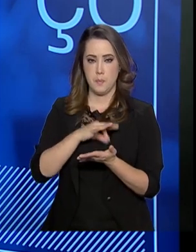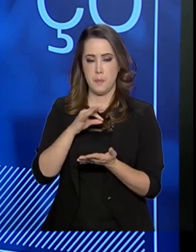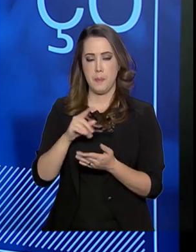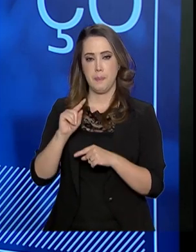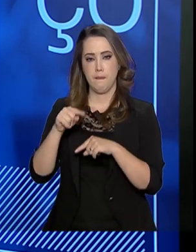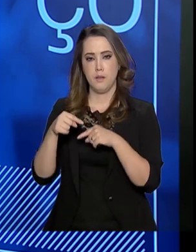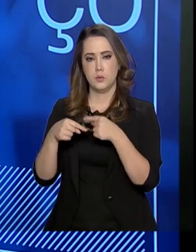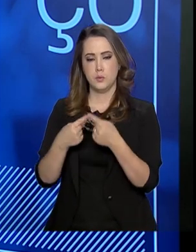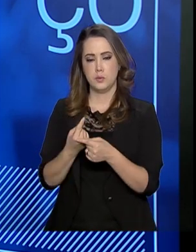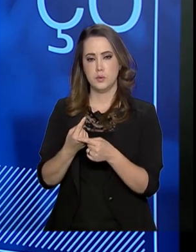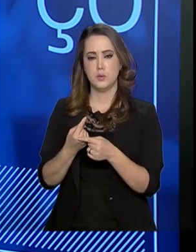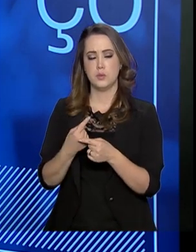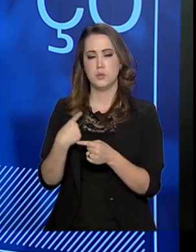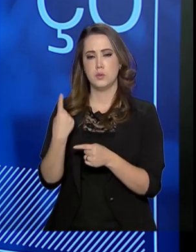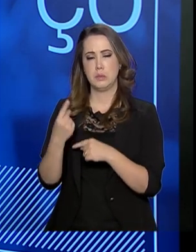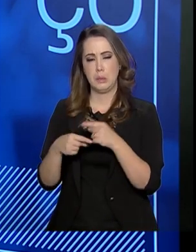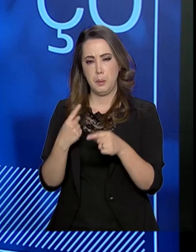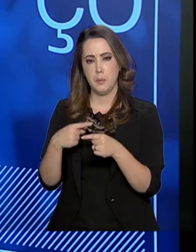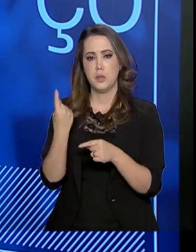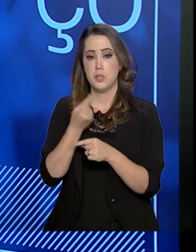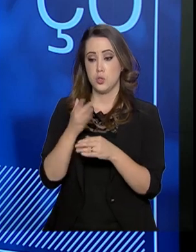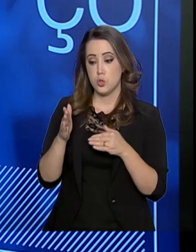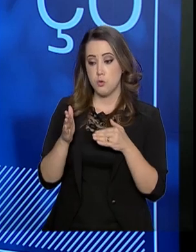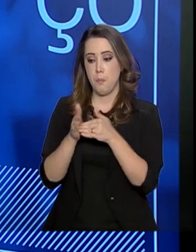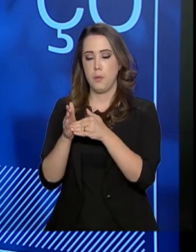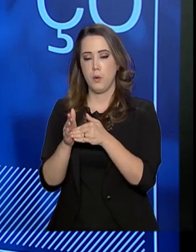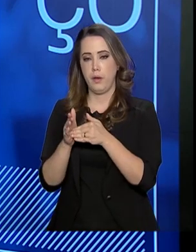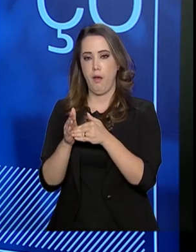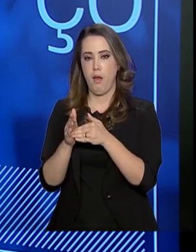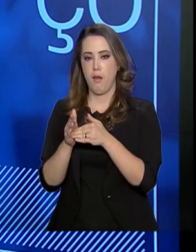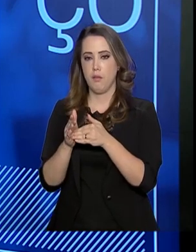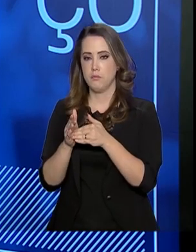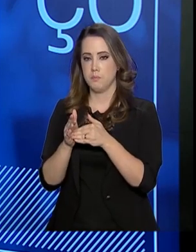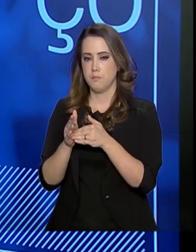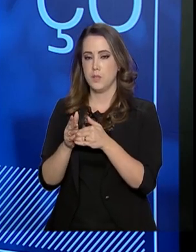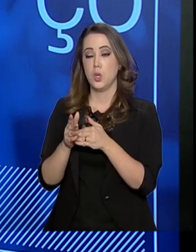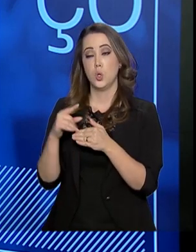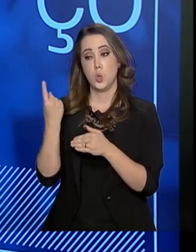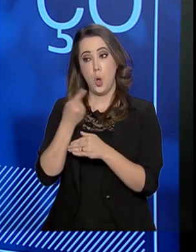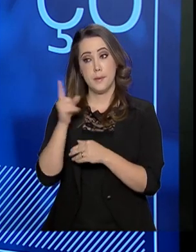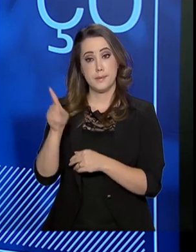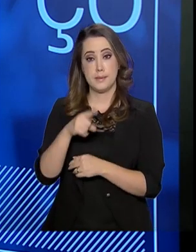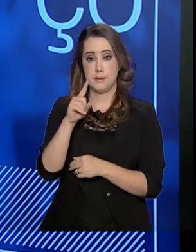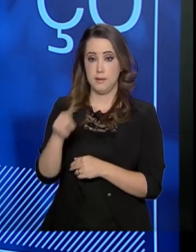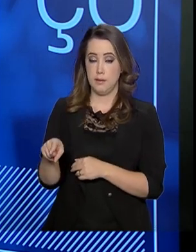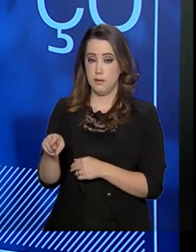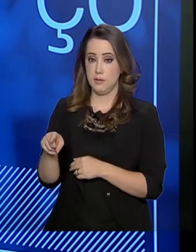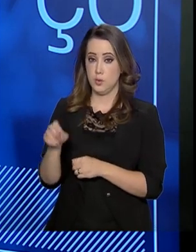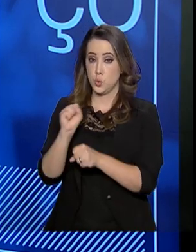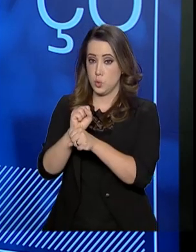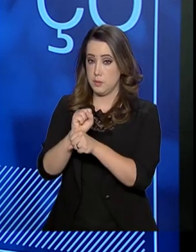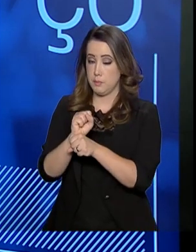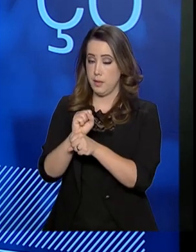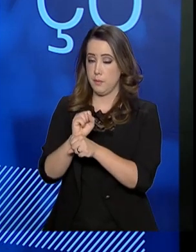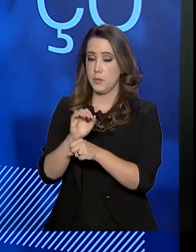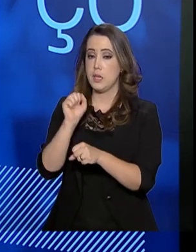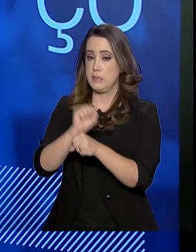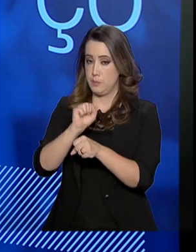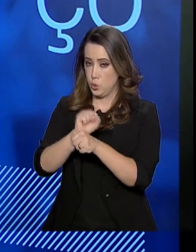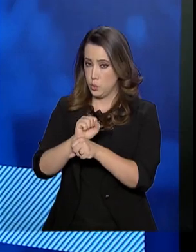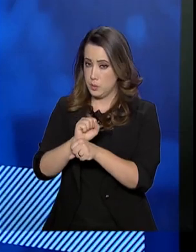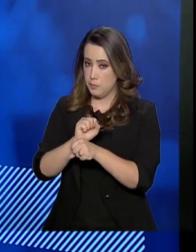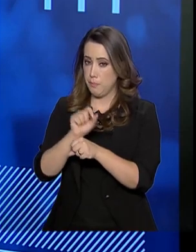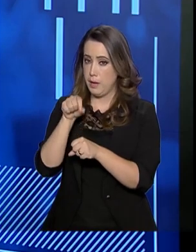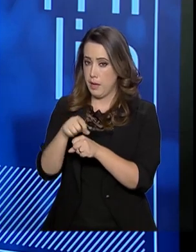após fazermos o bloqueio, nós suspenderemos o benefício. Porque aí nós vamos estar